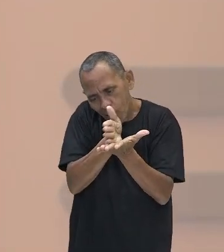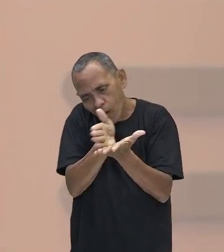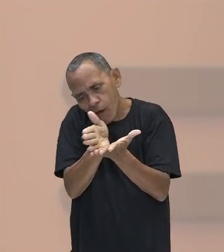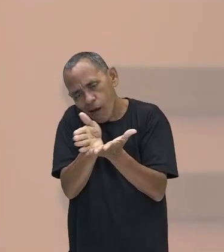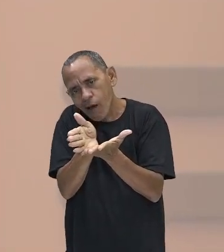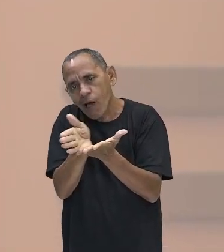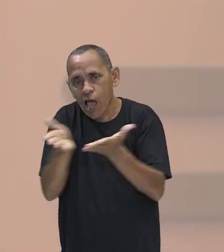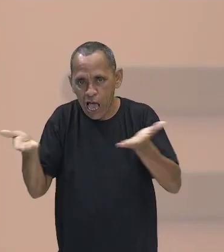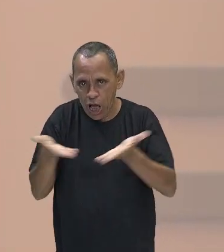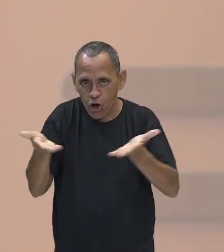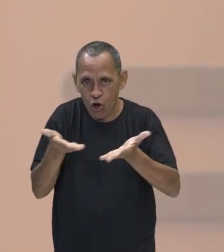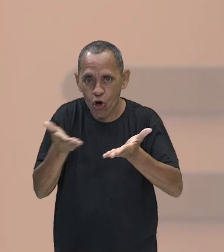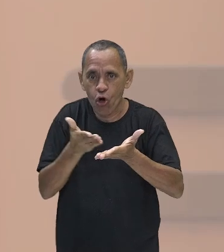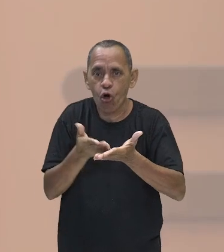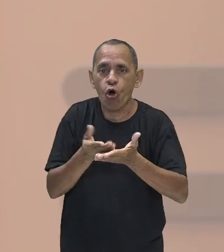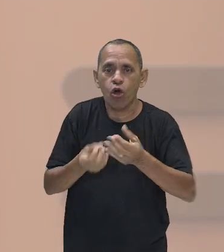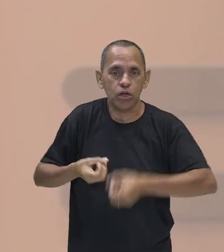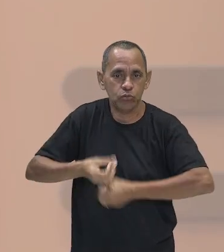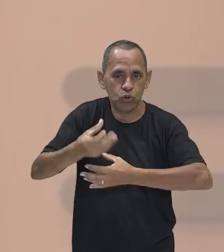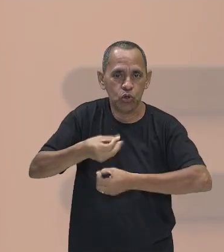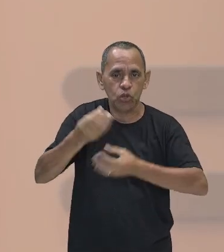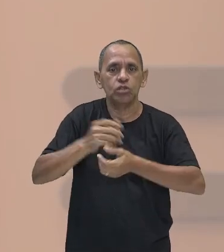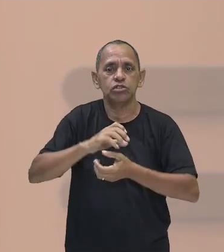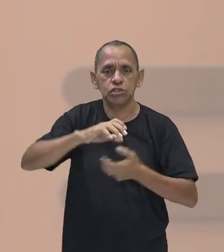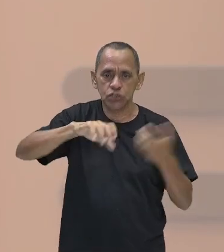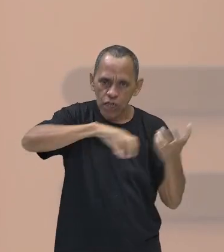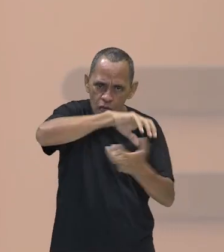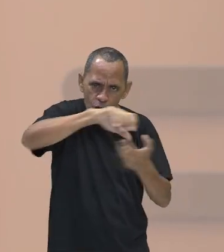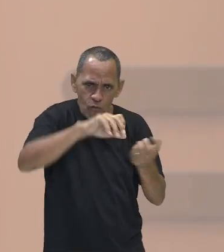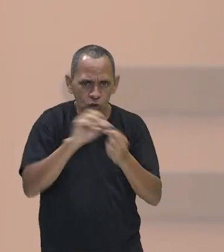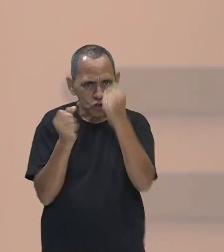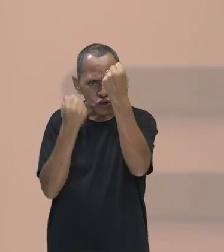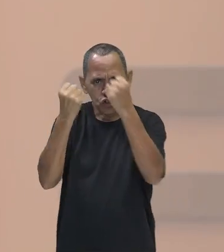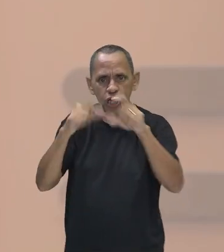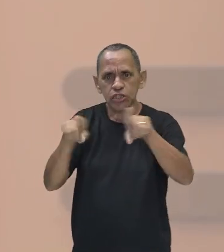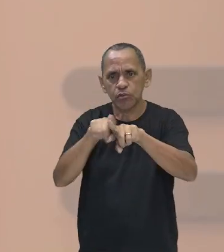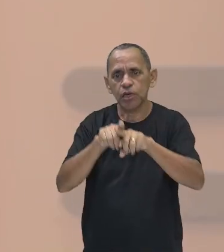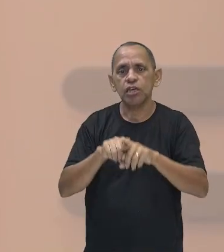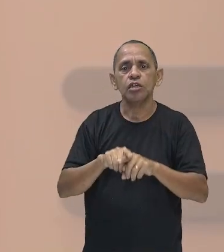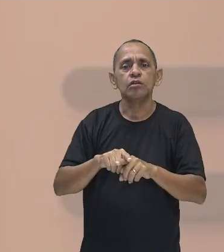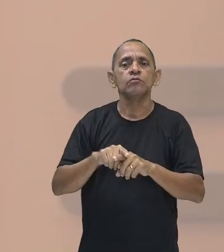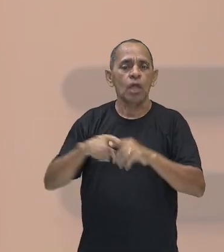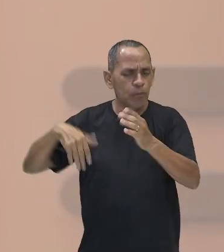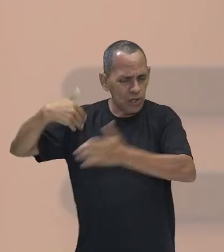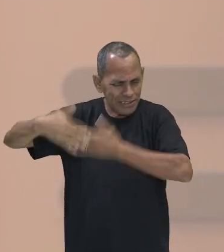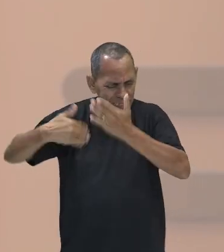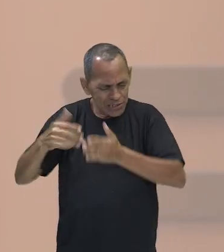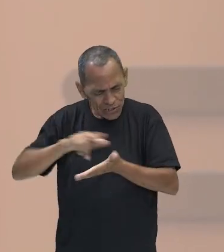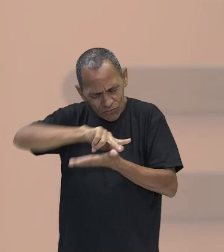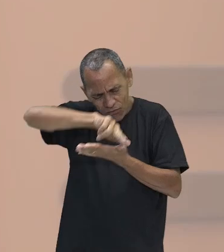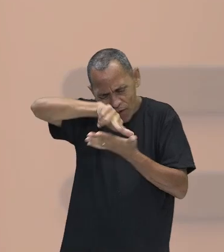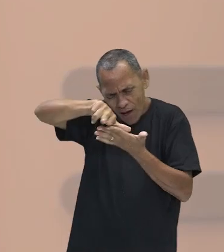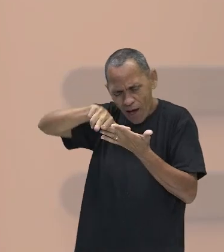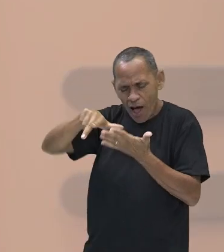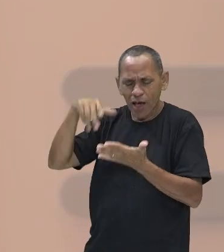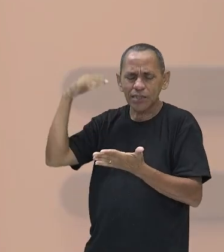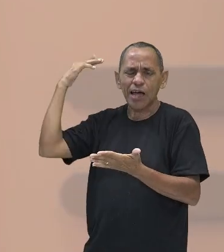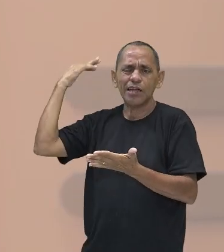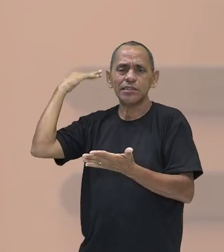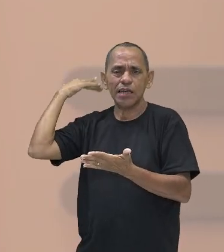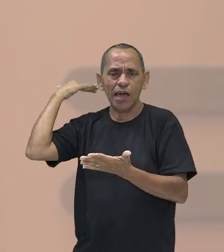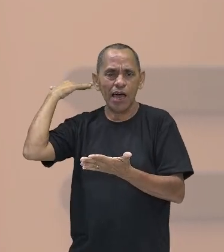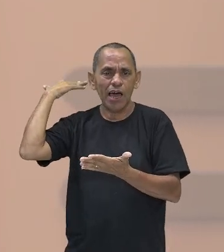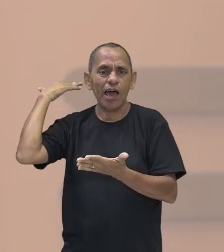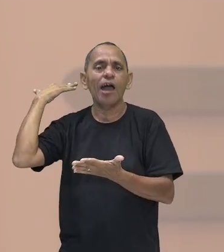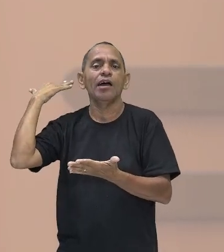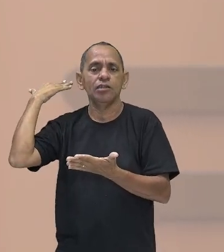Revolução Industrial não acontecia no dia para a noite, tá, gente? Vários processos desde lá da fase